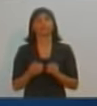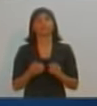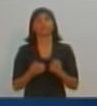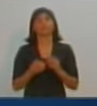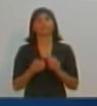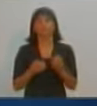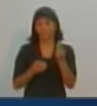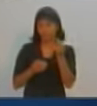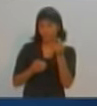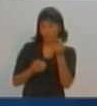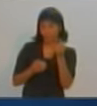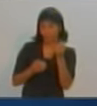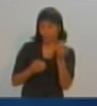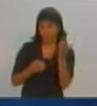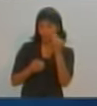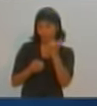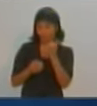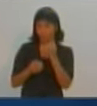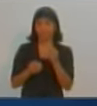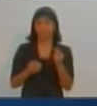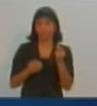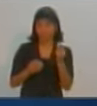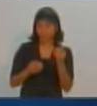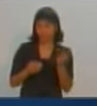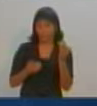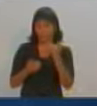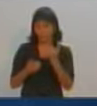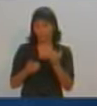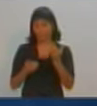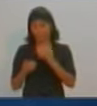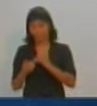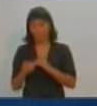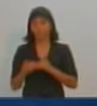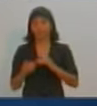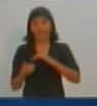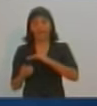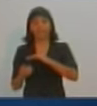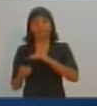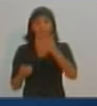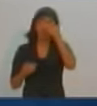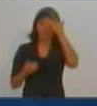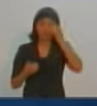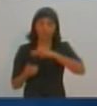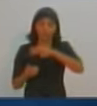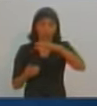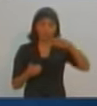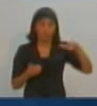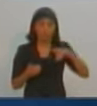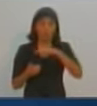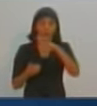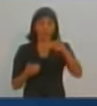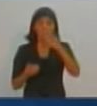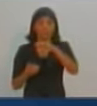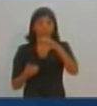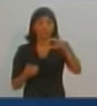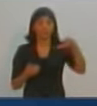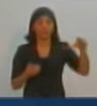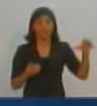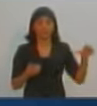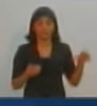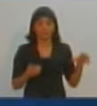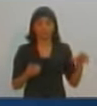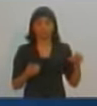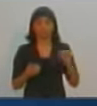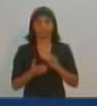recebe dinheiro do governo federal, dinheiro do governo estadual, para atender a população. No entanto, a Santa Casa só atende quem tem dinheiro,